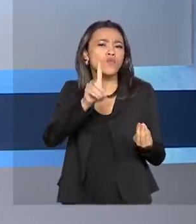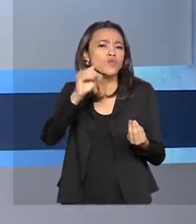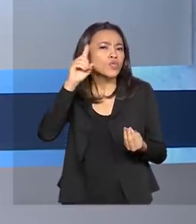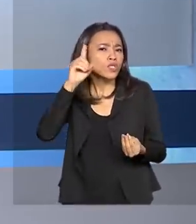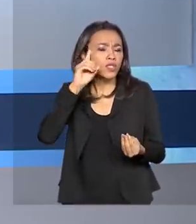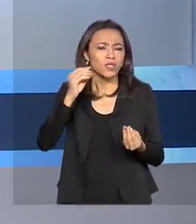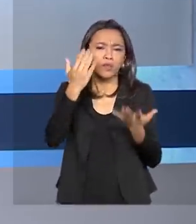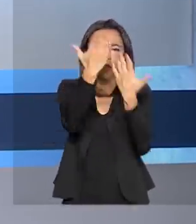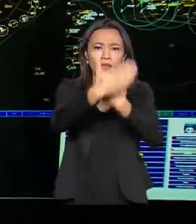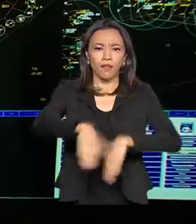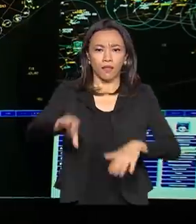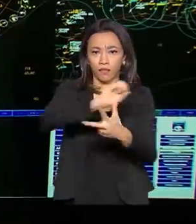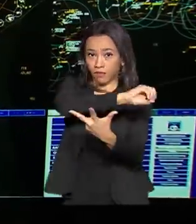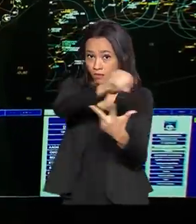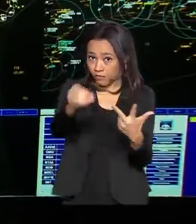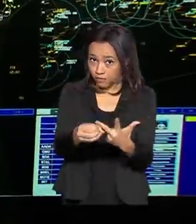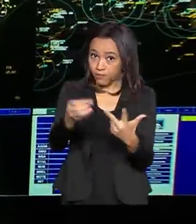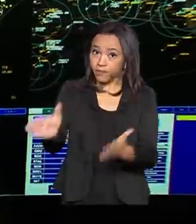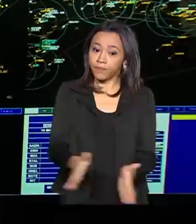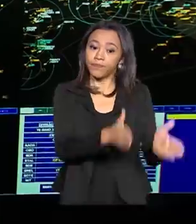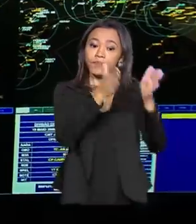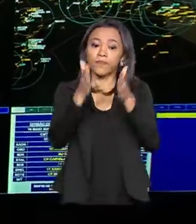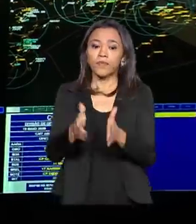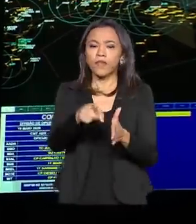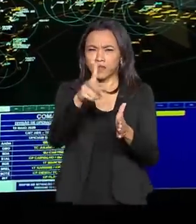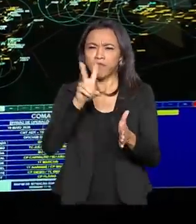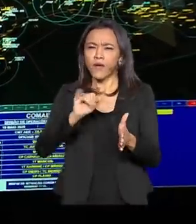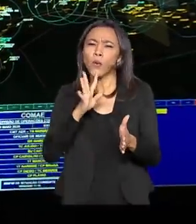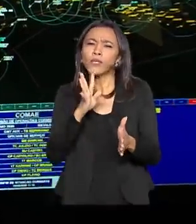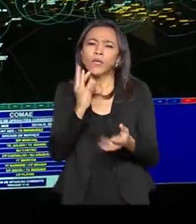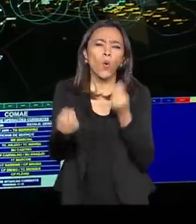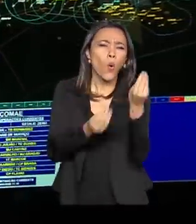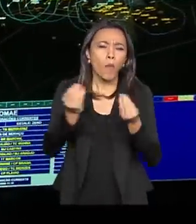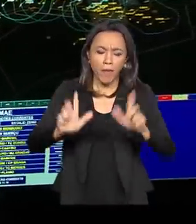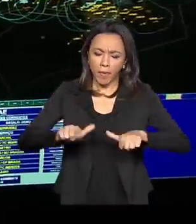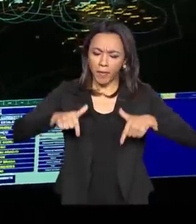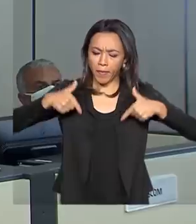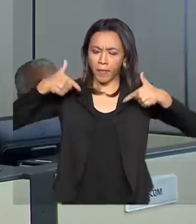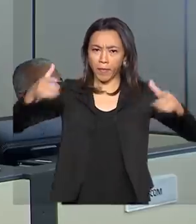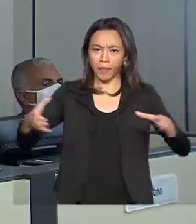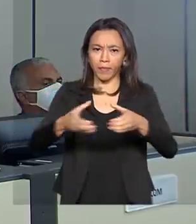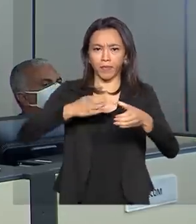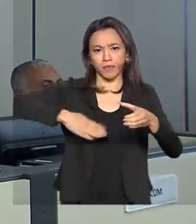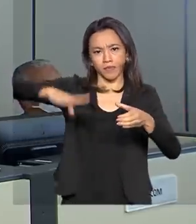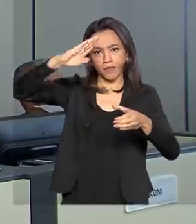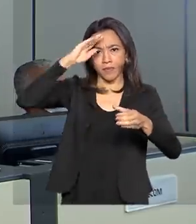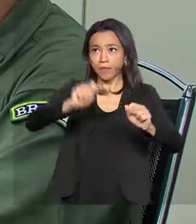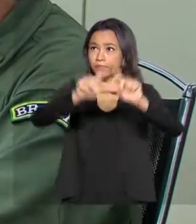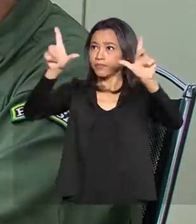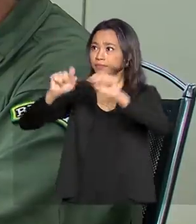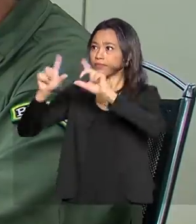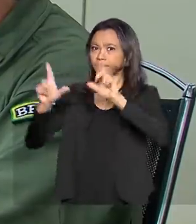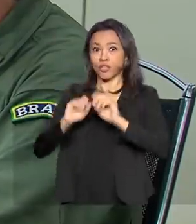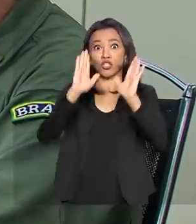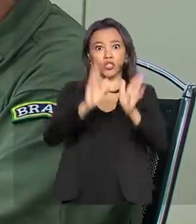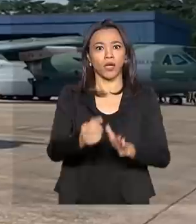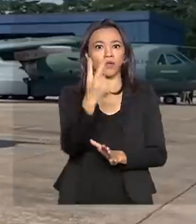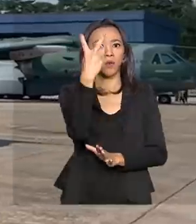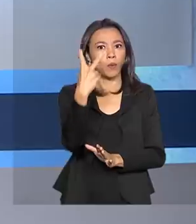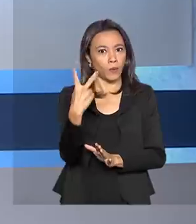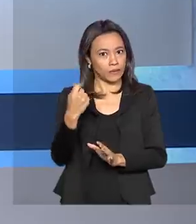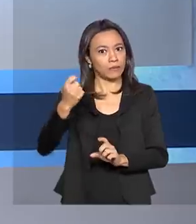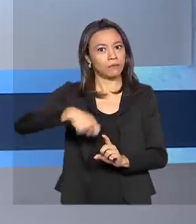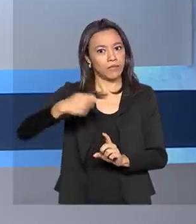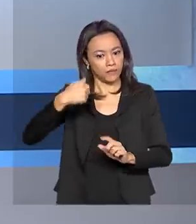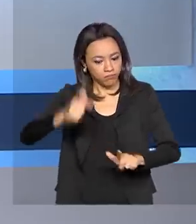prova. E você vai ver como é a Operação Covid-19 das Forças Armadas, que completou dois meses de trabalho.